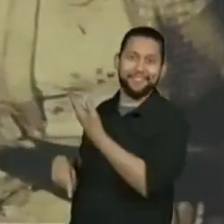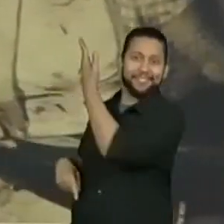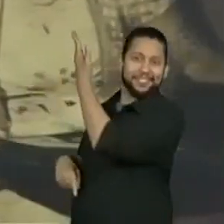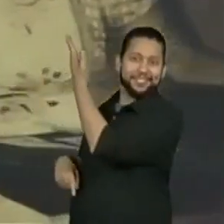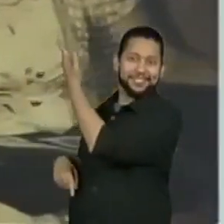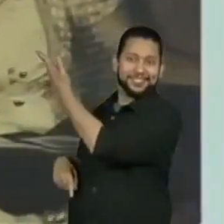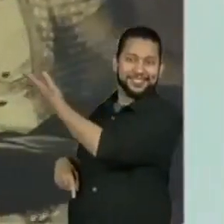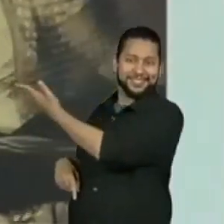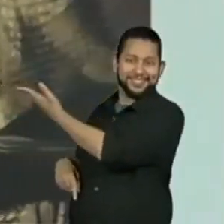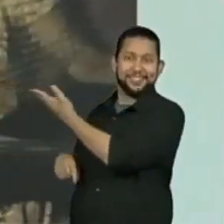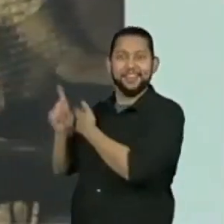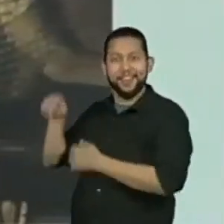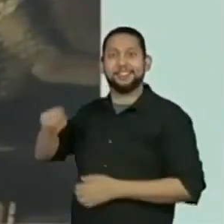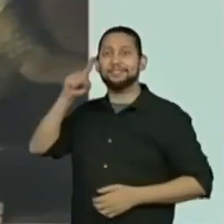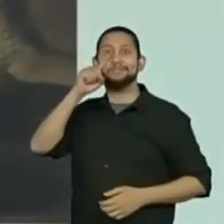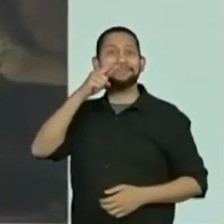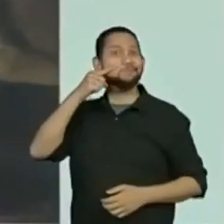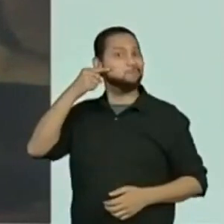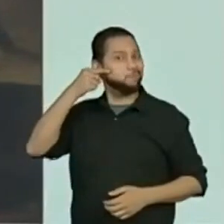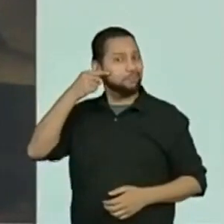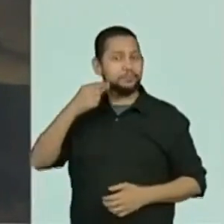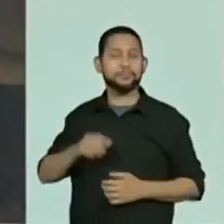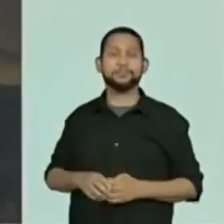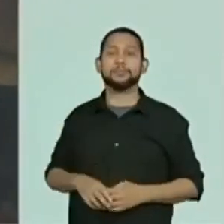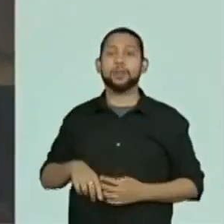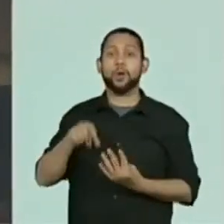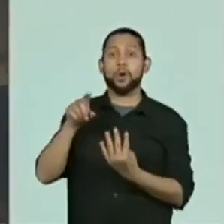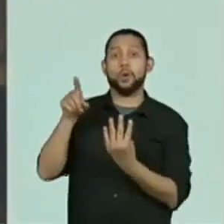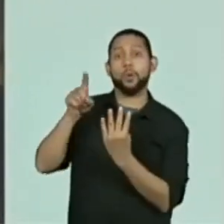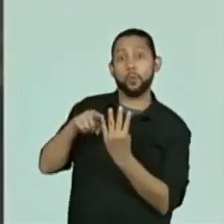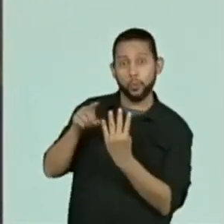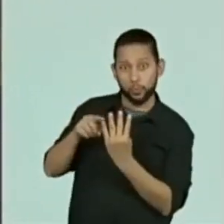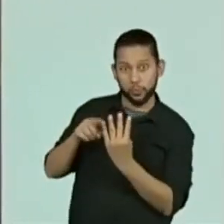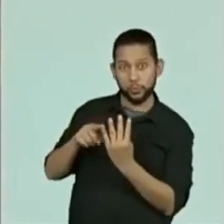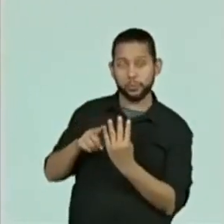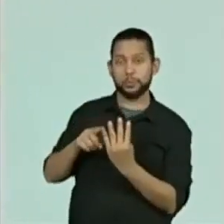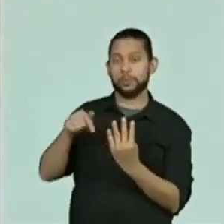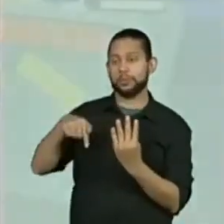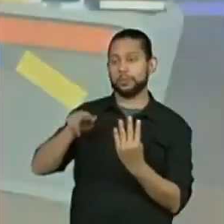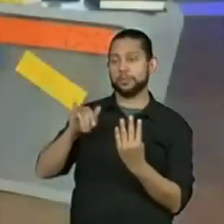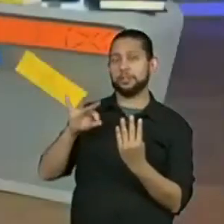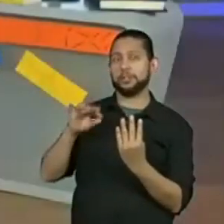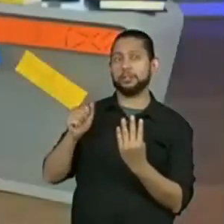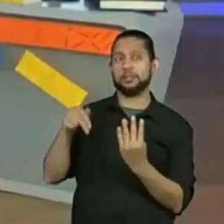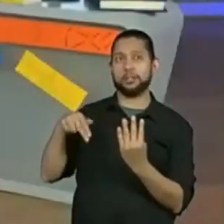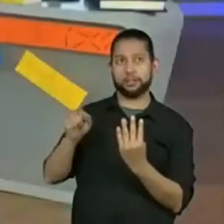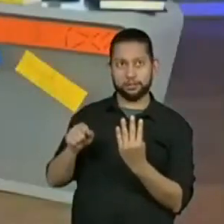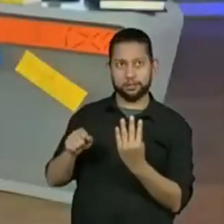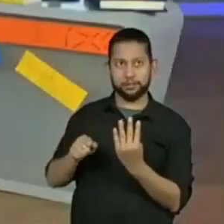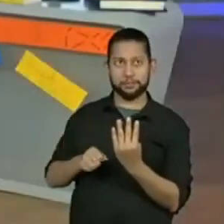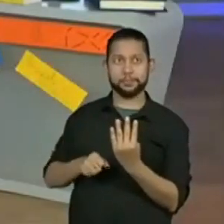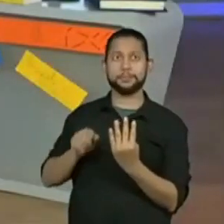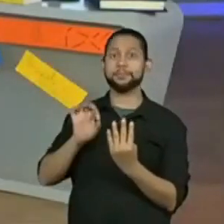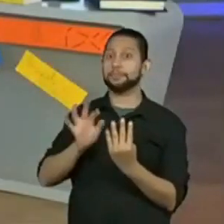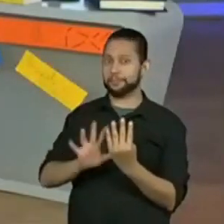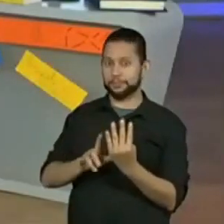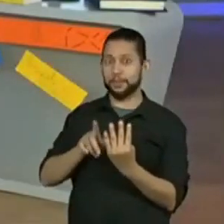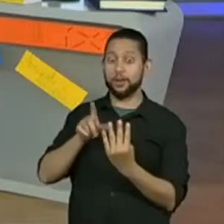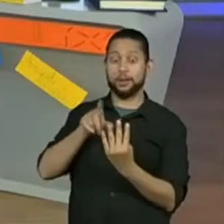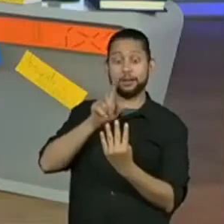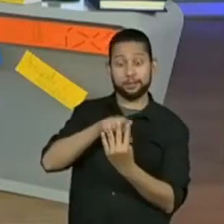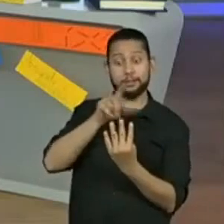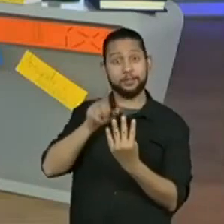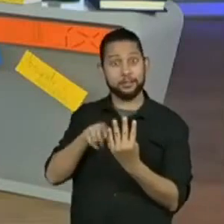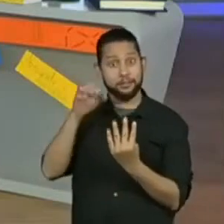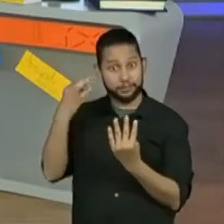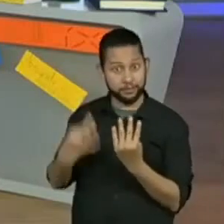Ó, o pessoal está falando. Um, Mário Quintana. Vamos pegar essas duas partes certas de